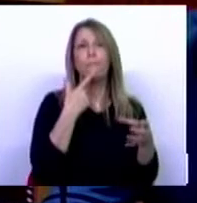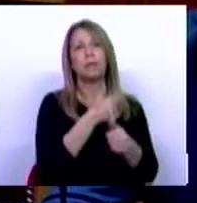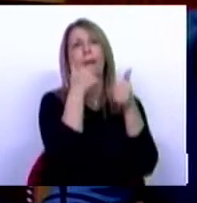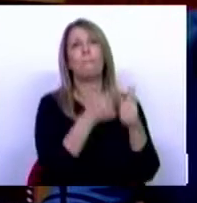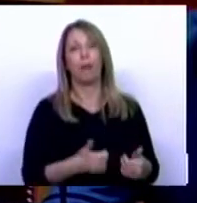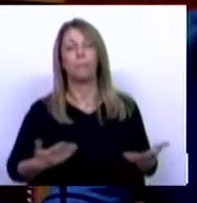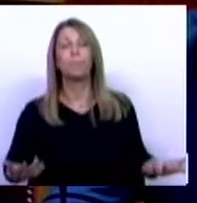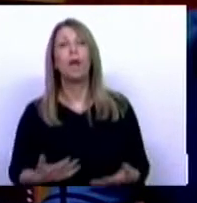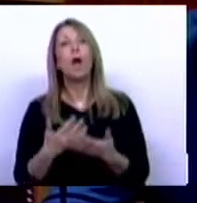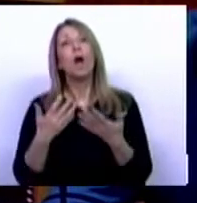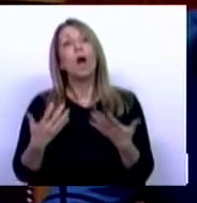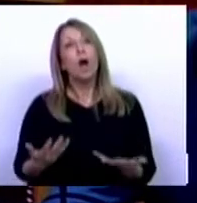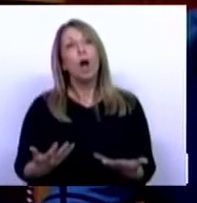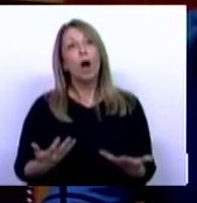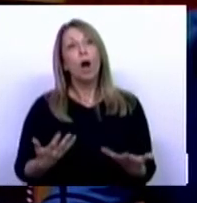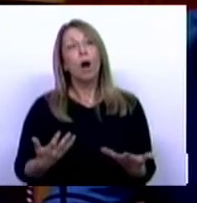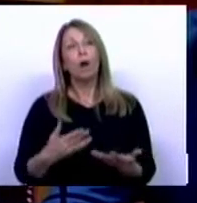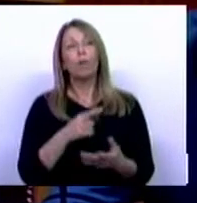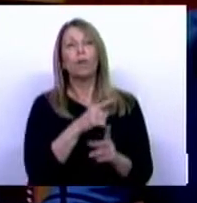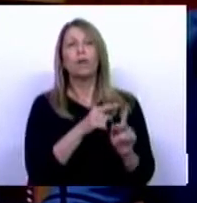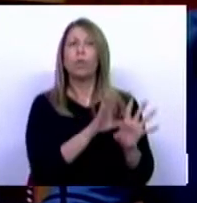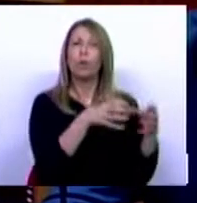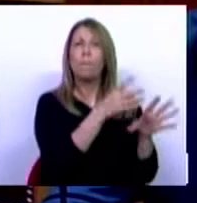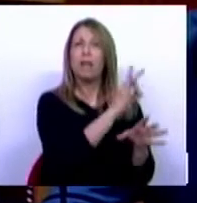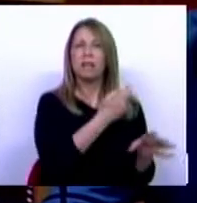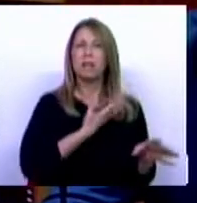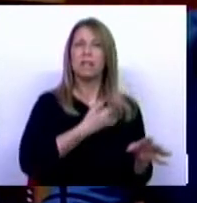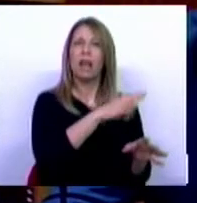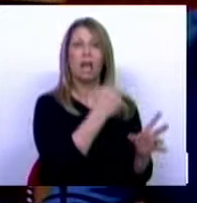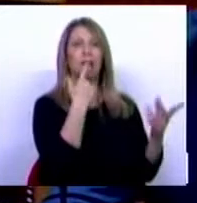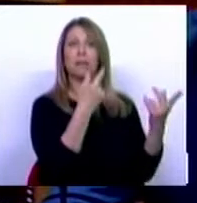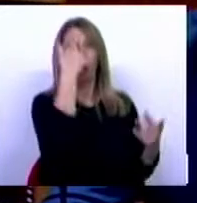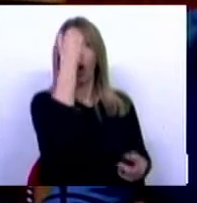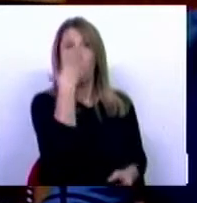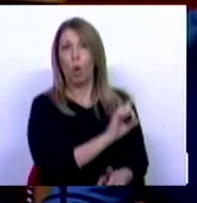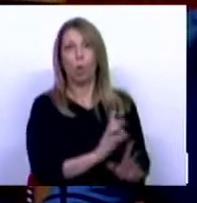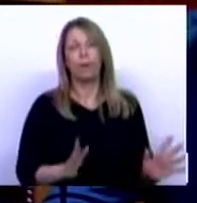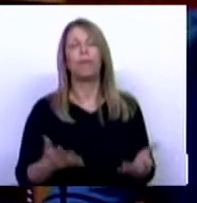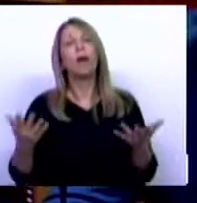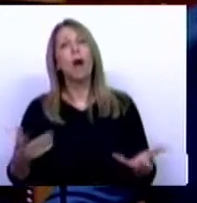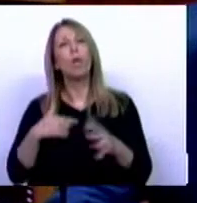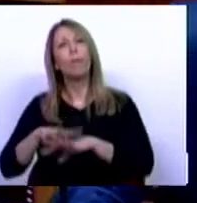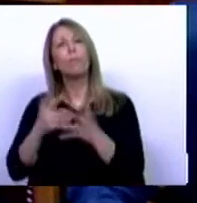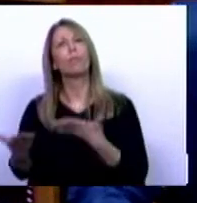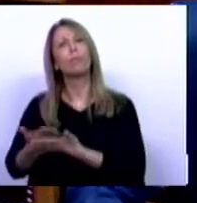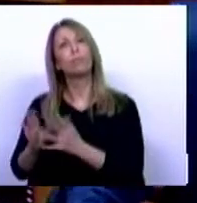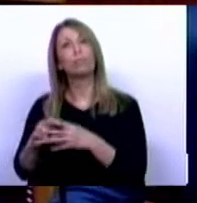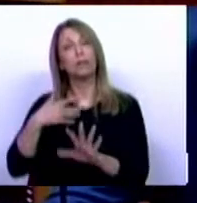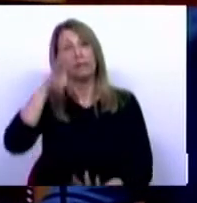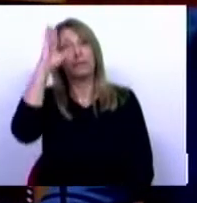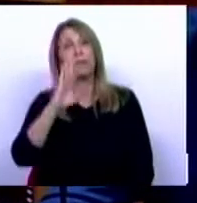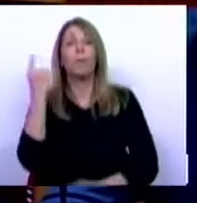estrutural, gostaria de saudar as propostas que foram aqui trazidas. É sabido que temos, porventura, algumas